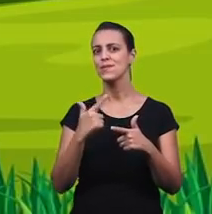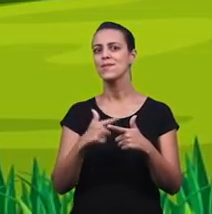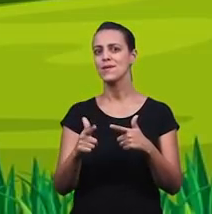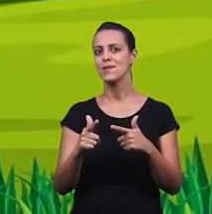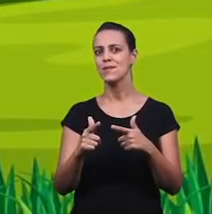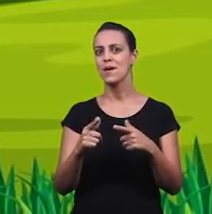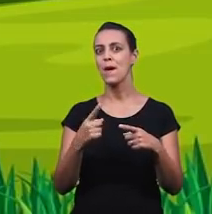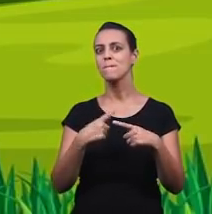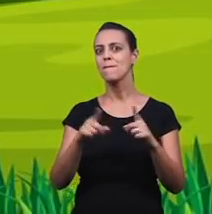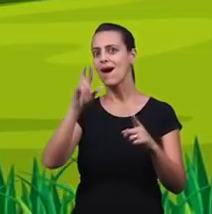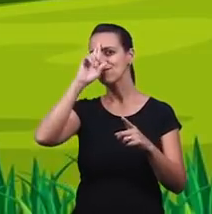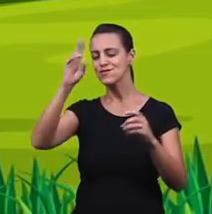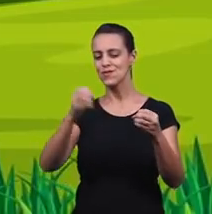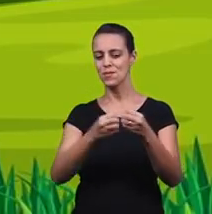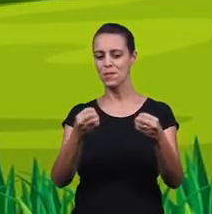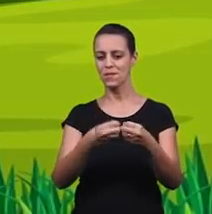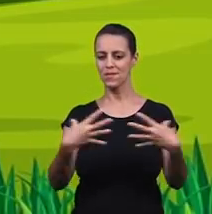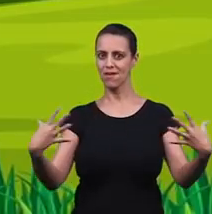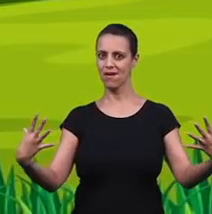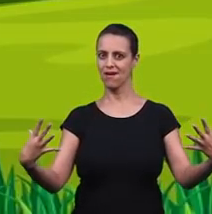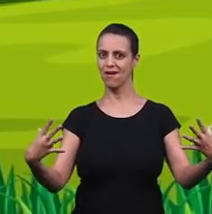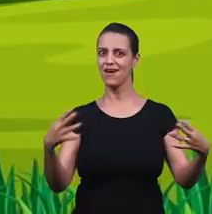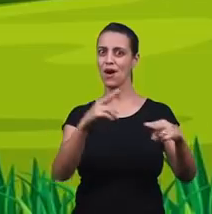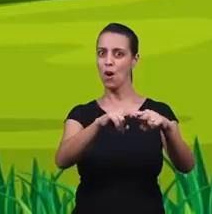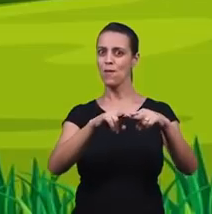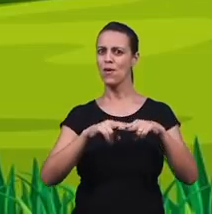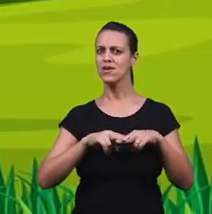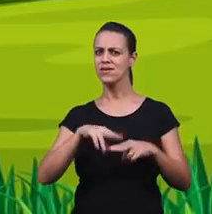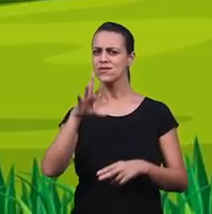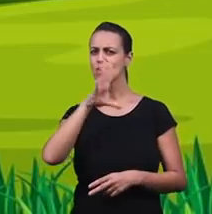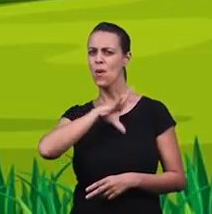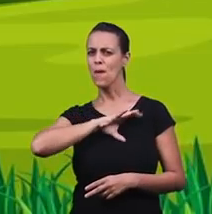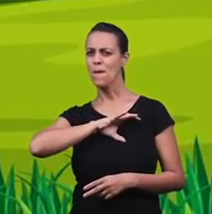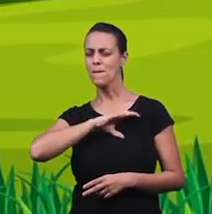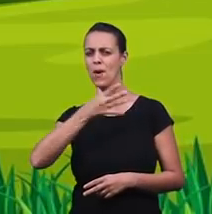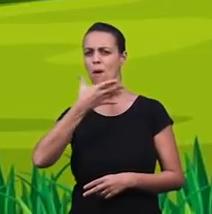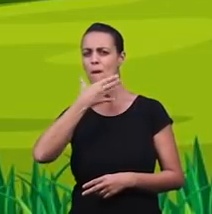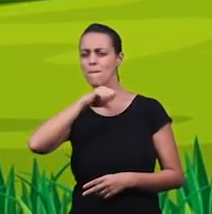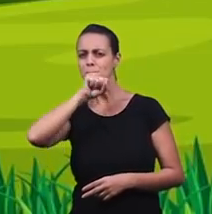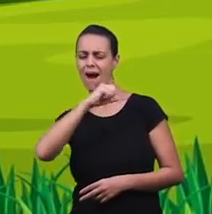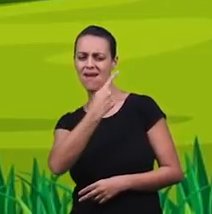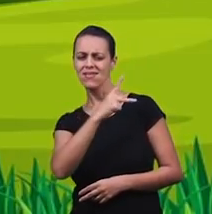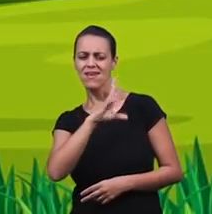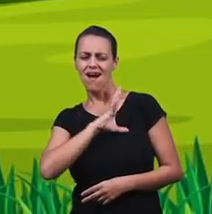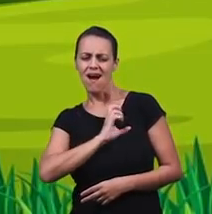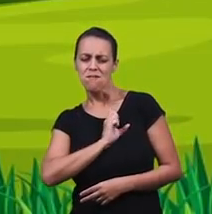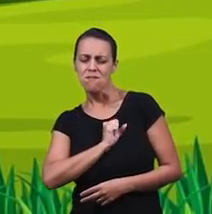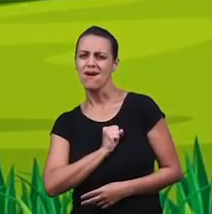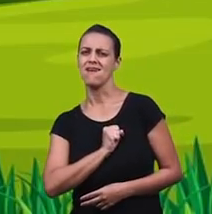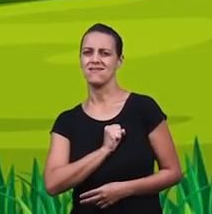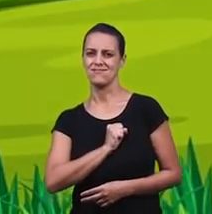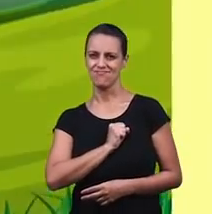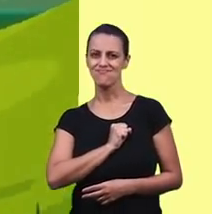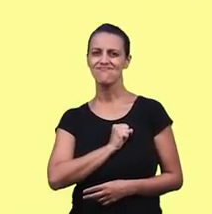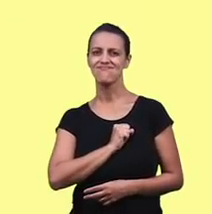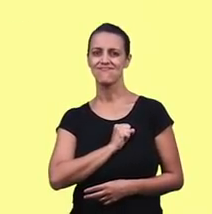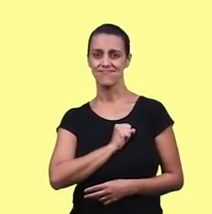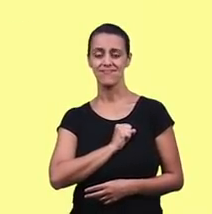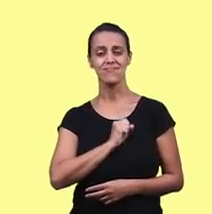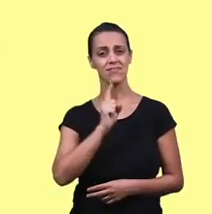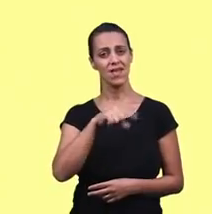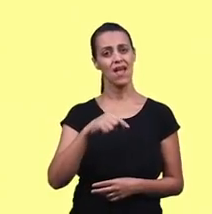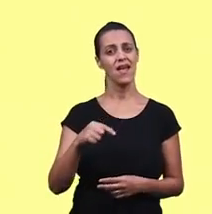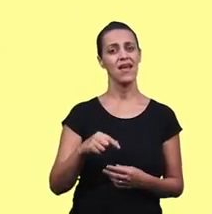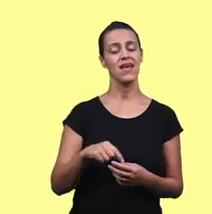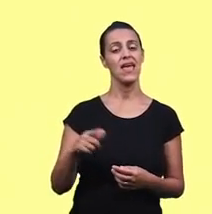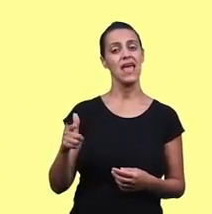muito a José José era um dos doze filhos de Jacó Os irmãos de José eram